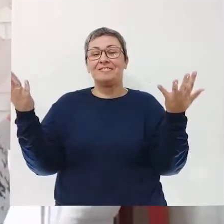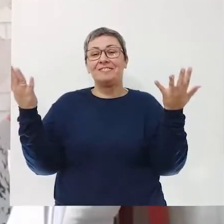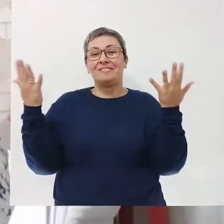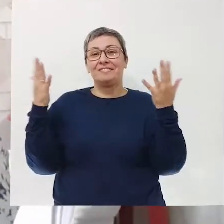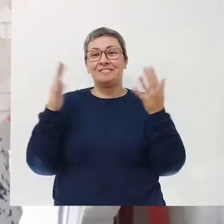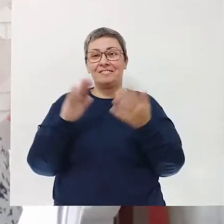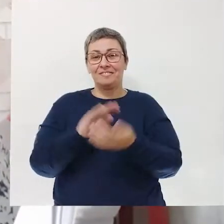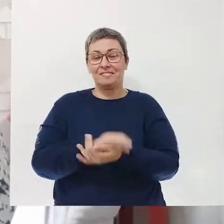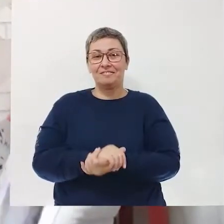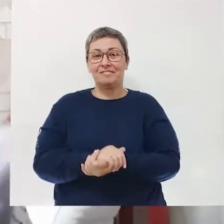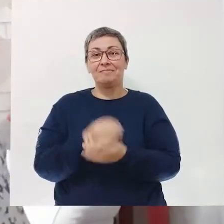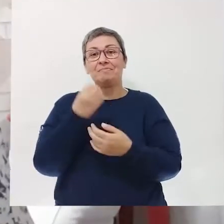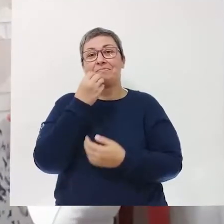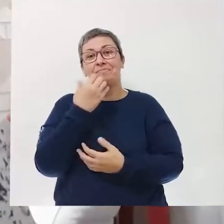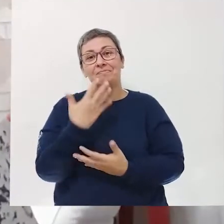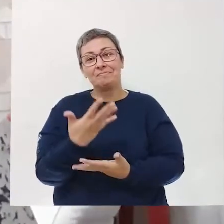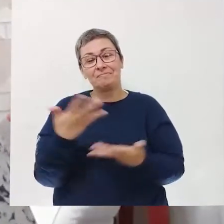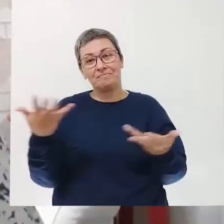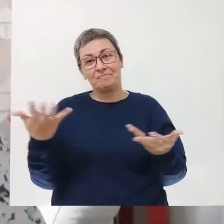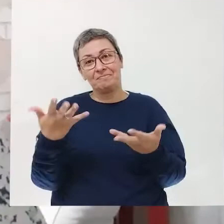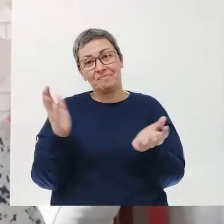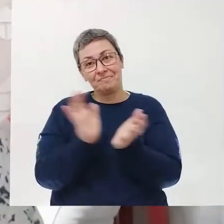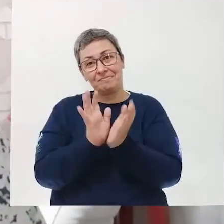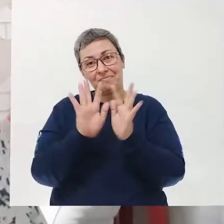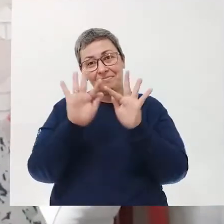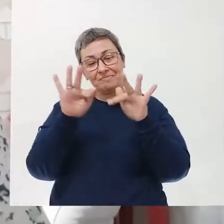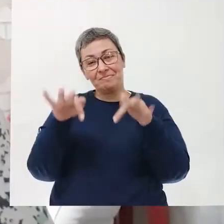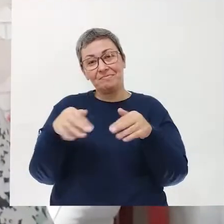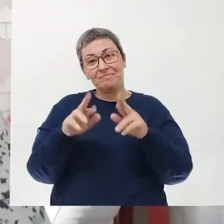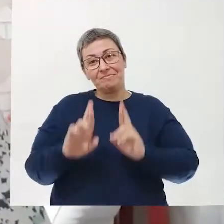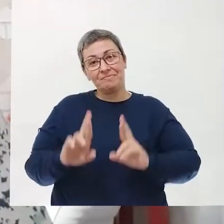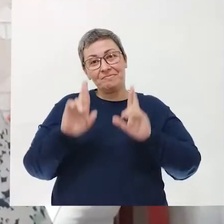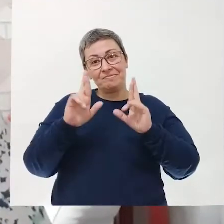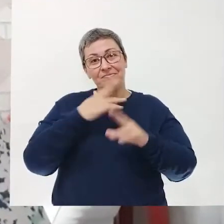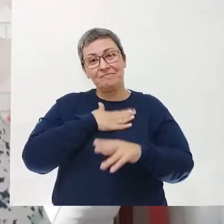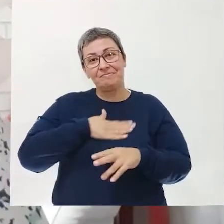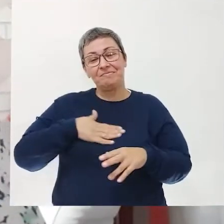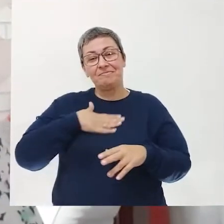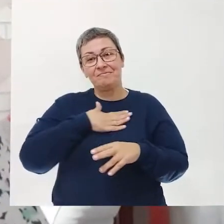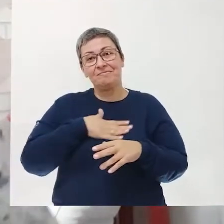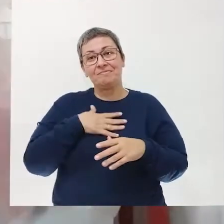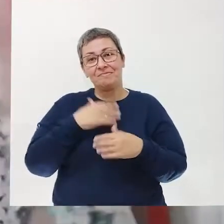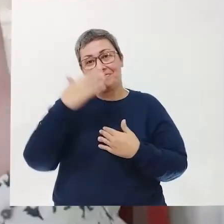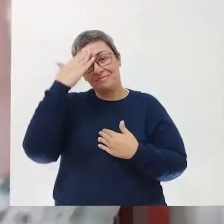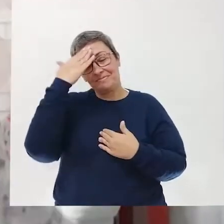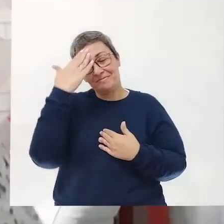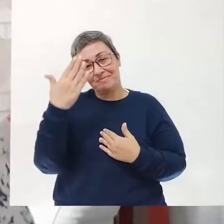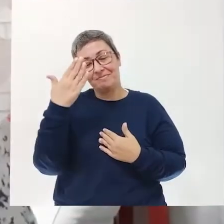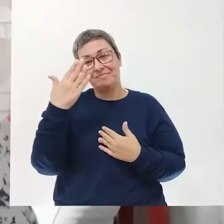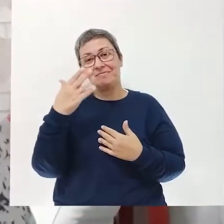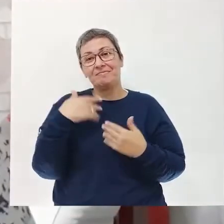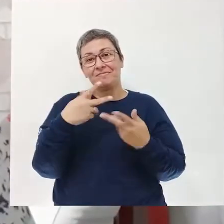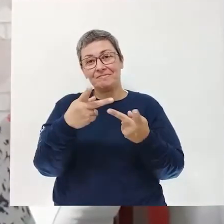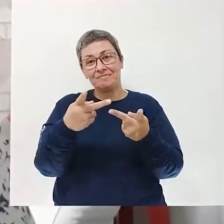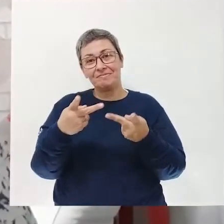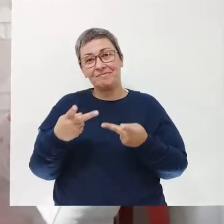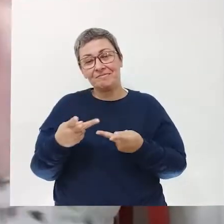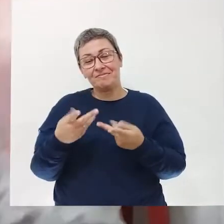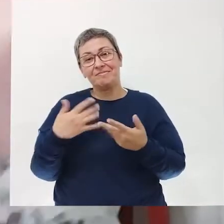de braços abertos. Bom, pessoal, por hoje é só. Espero que vocês tenham gostado. Muito obrigada pelo